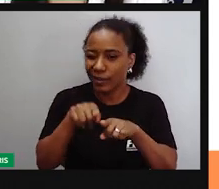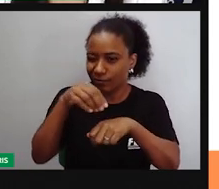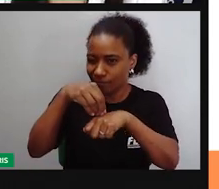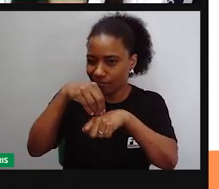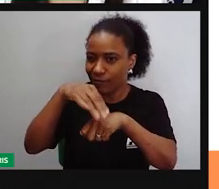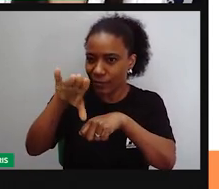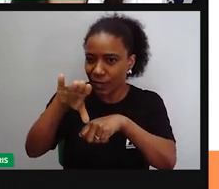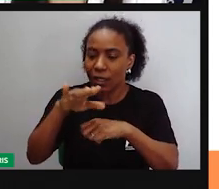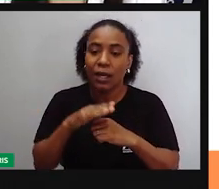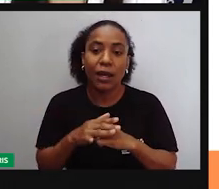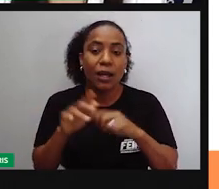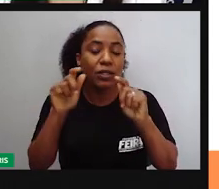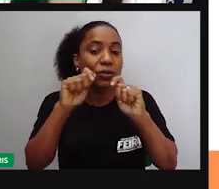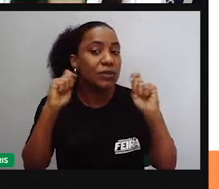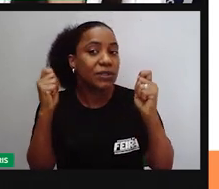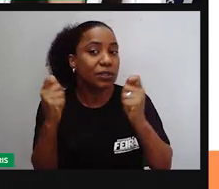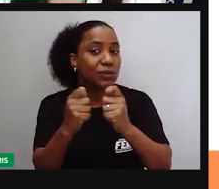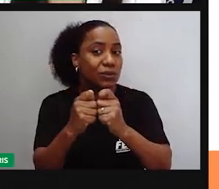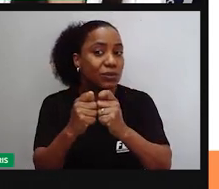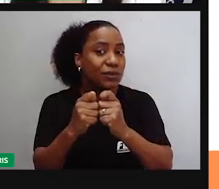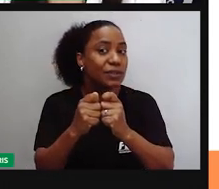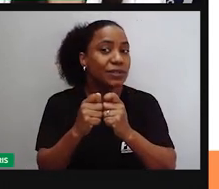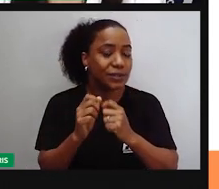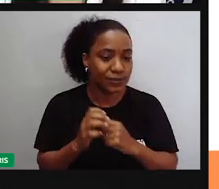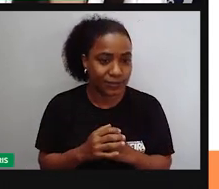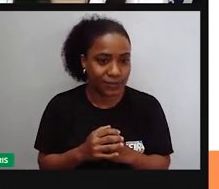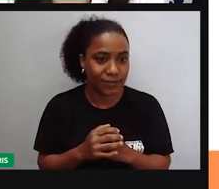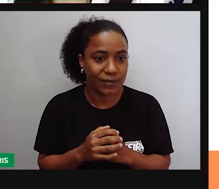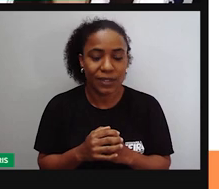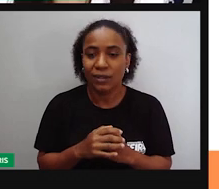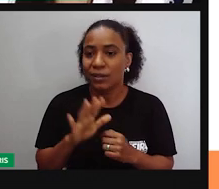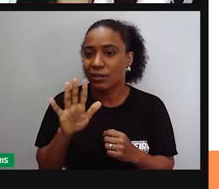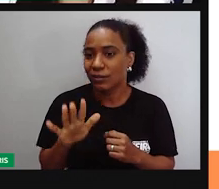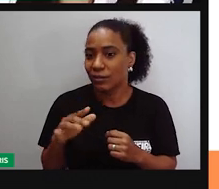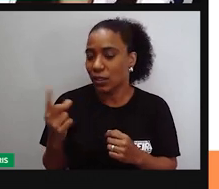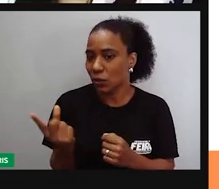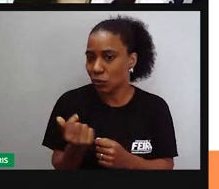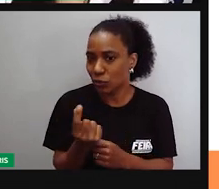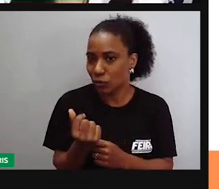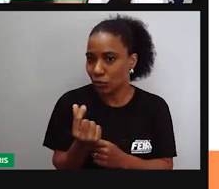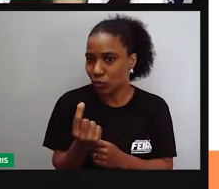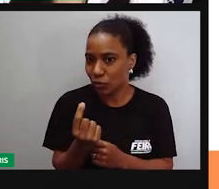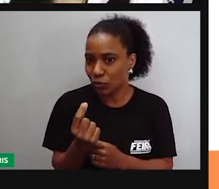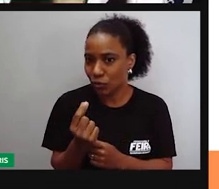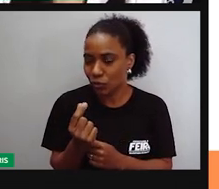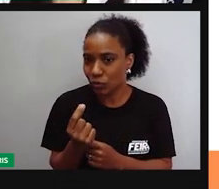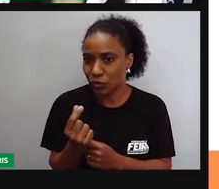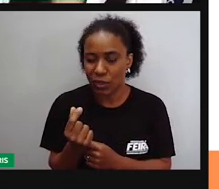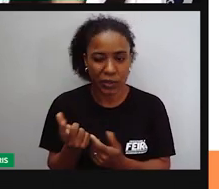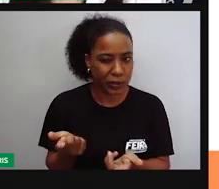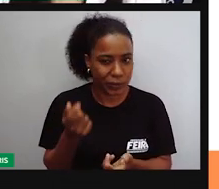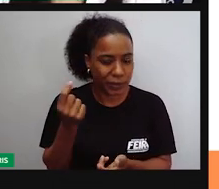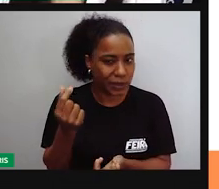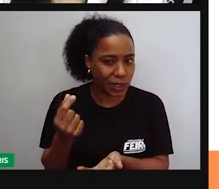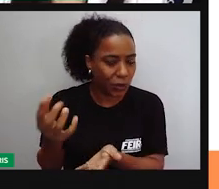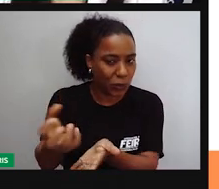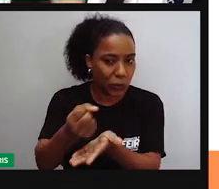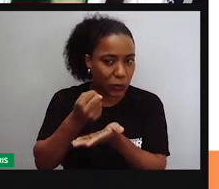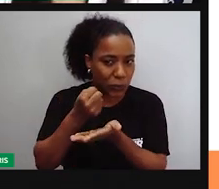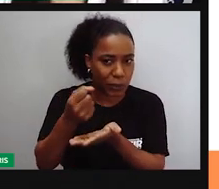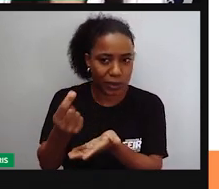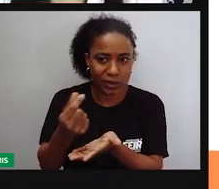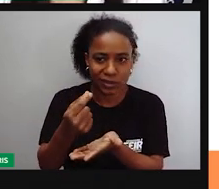As associações, elas não devem ter obtenção de lucros, né? Elas não têm essa